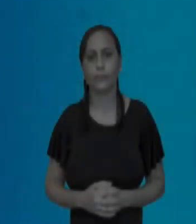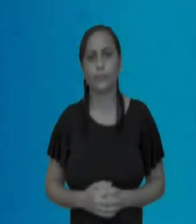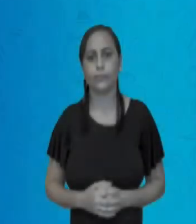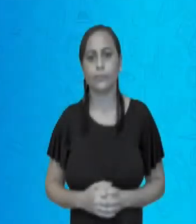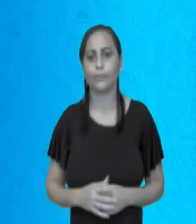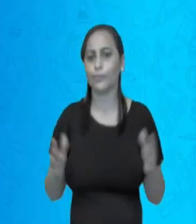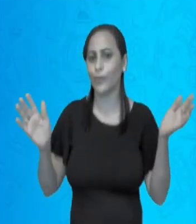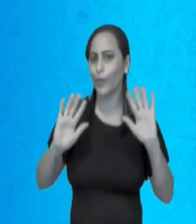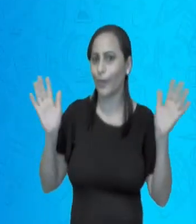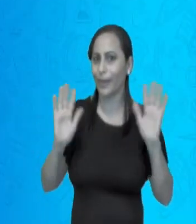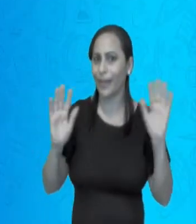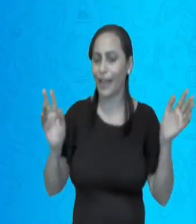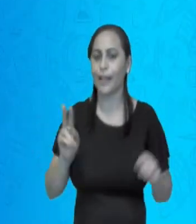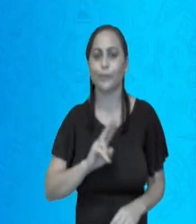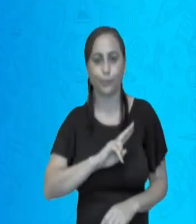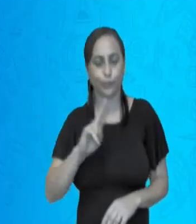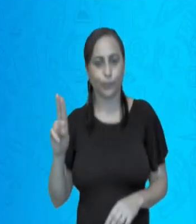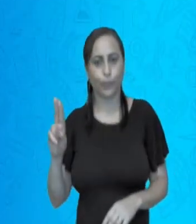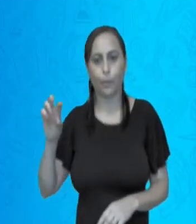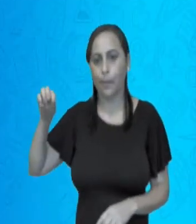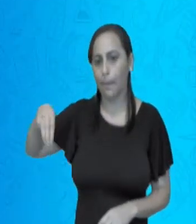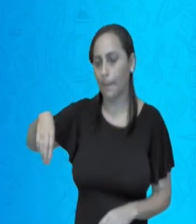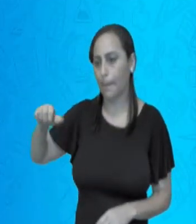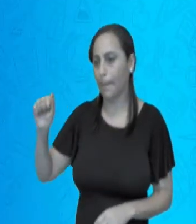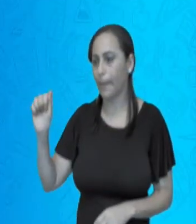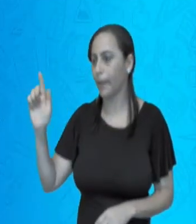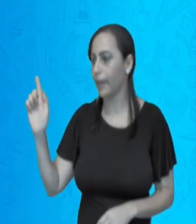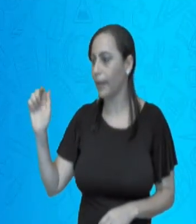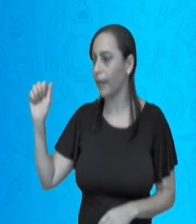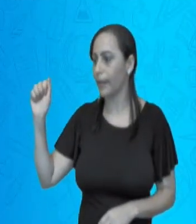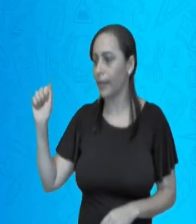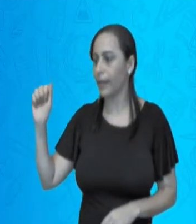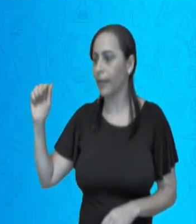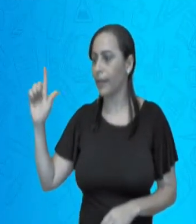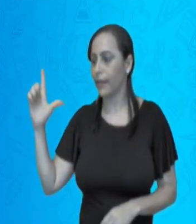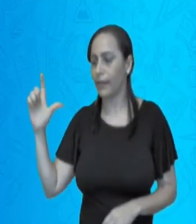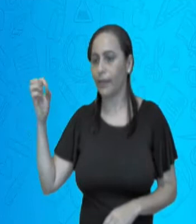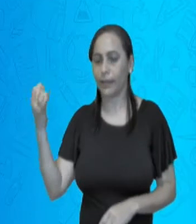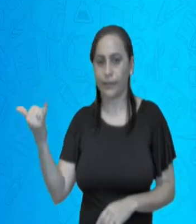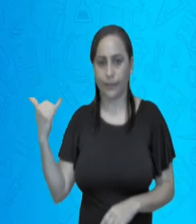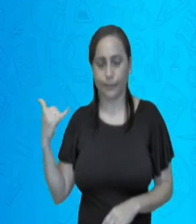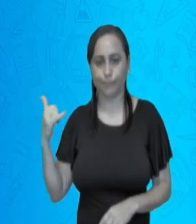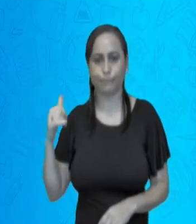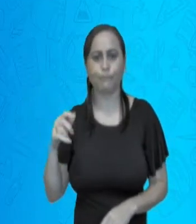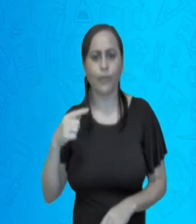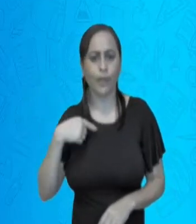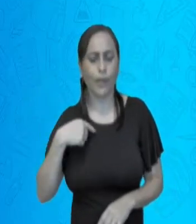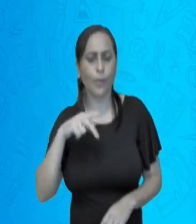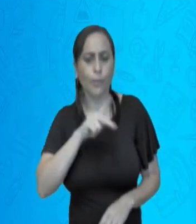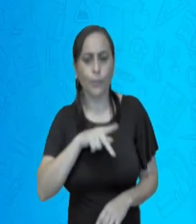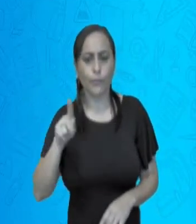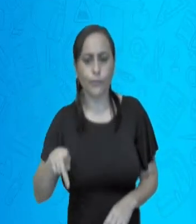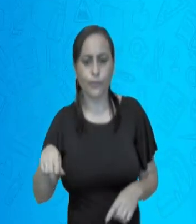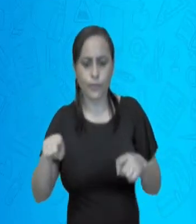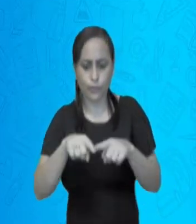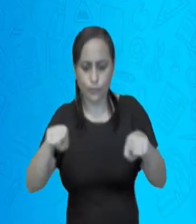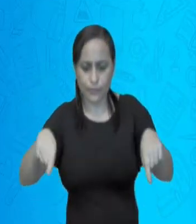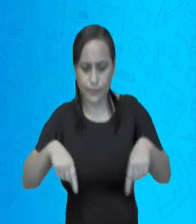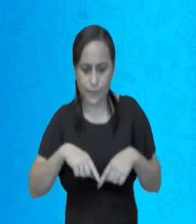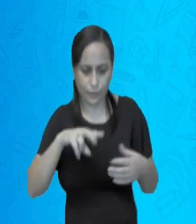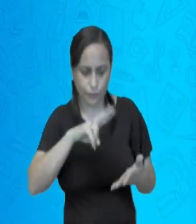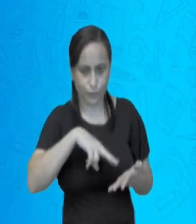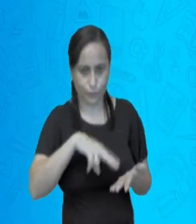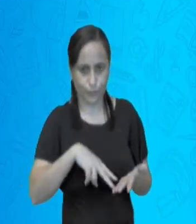Olá, meu nome é Magali, eu sou professora de sala de leitura e hoje vim aqui contar uma história para